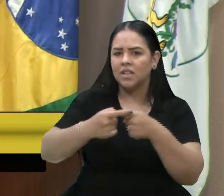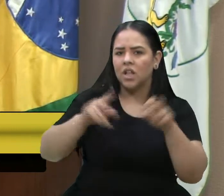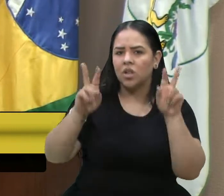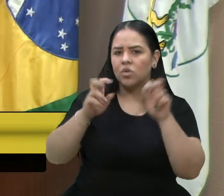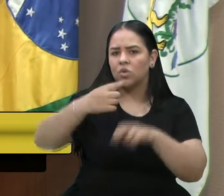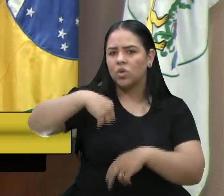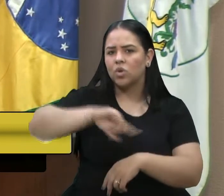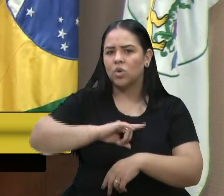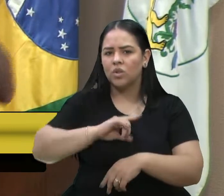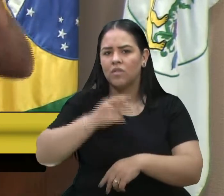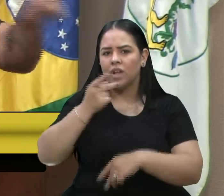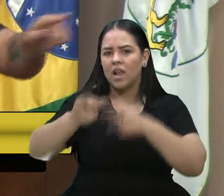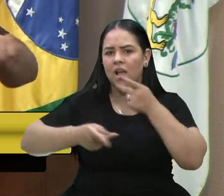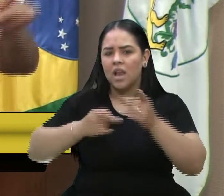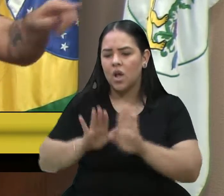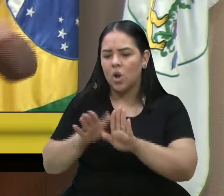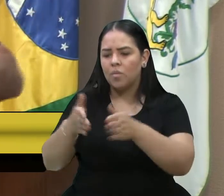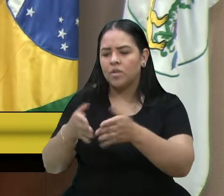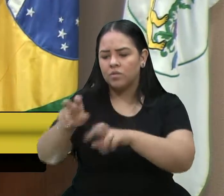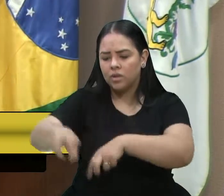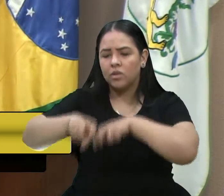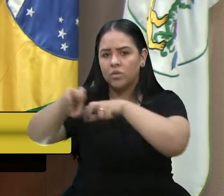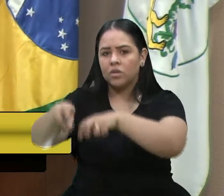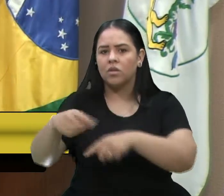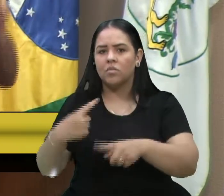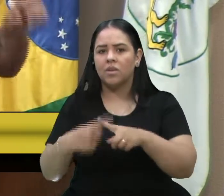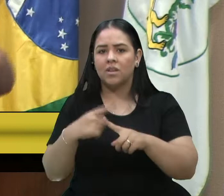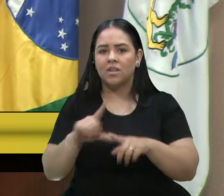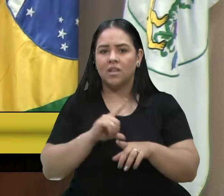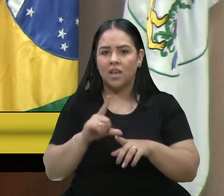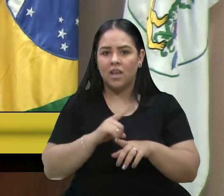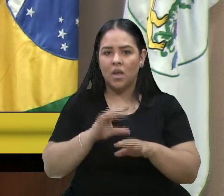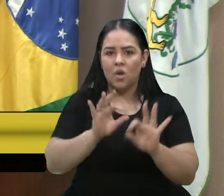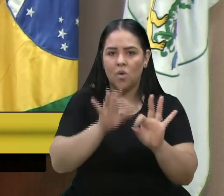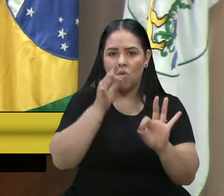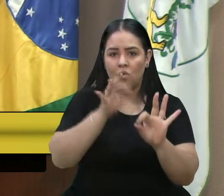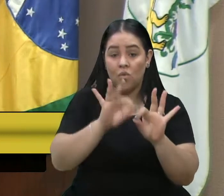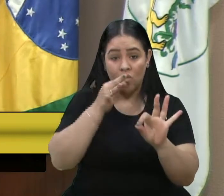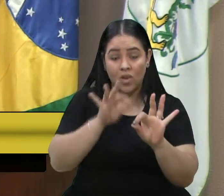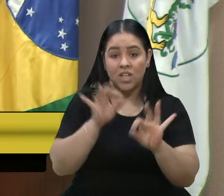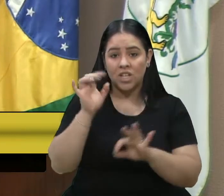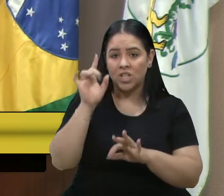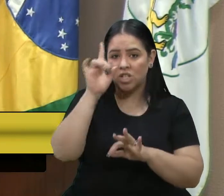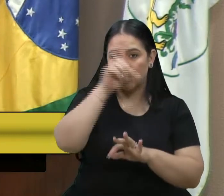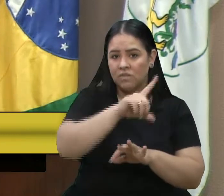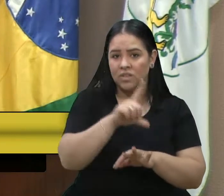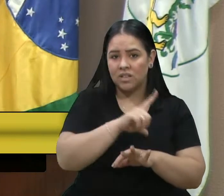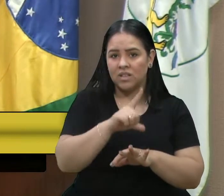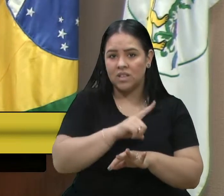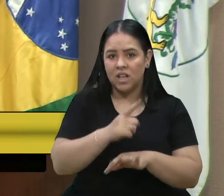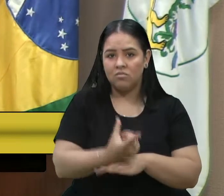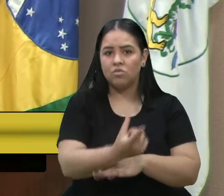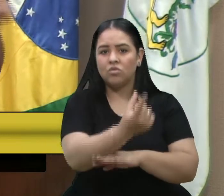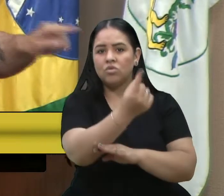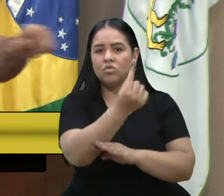aqui na Comissão da Agricultura, os colonos que estão vendendo a uva e que têm dificuldade para receber dos cantineiros.